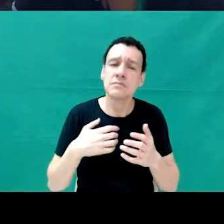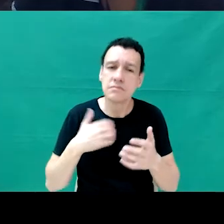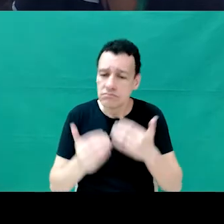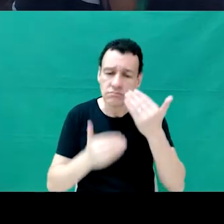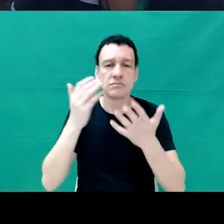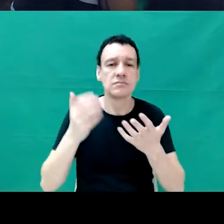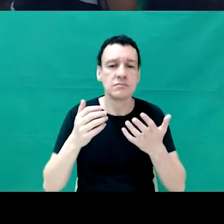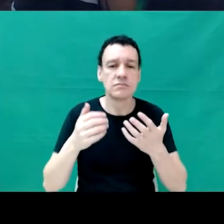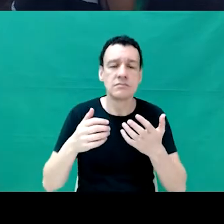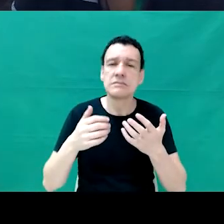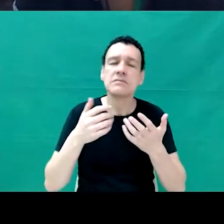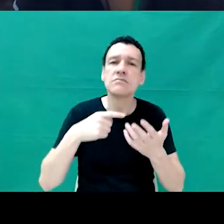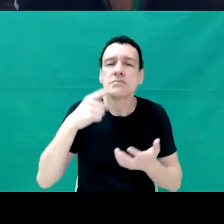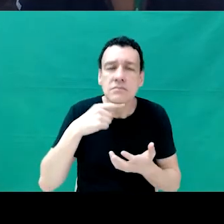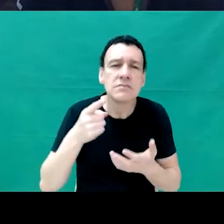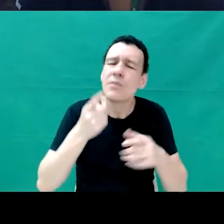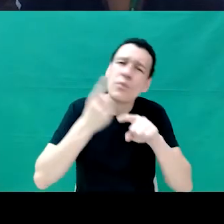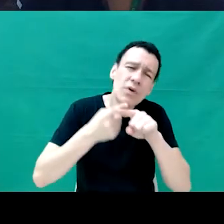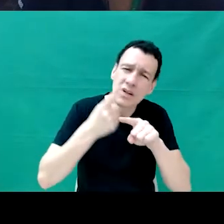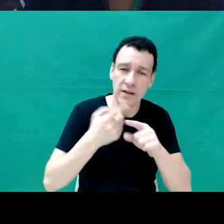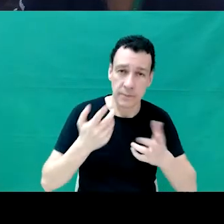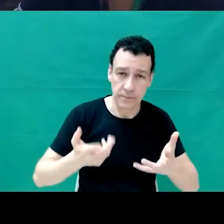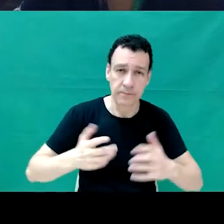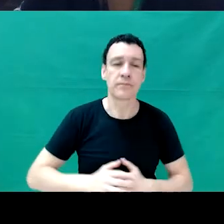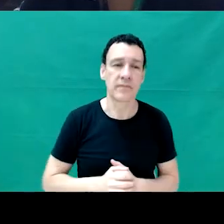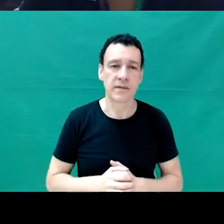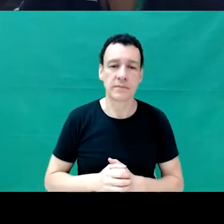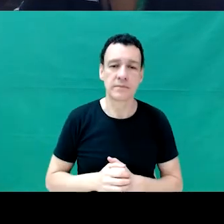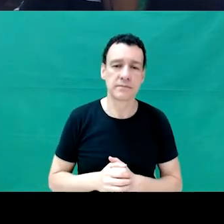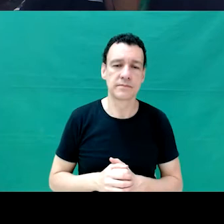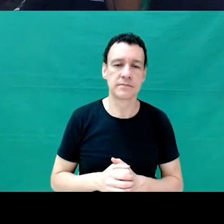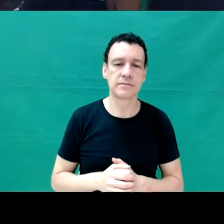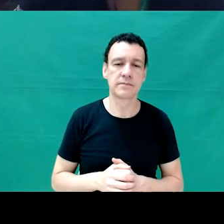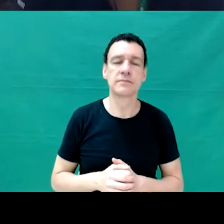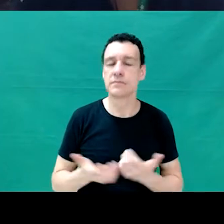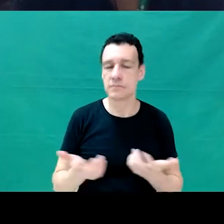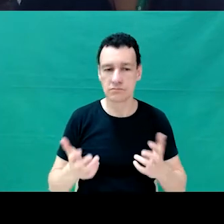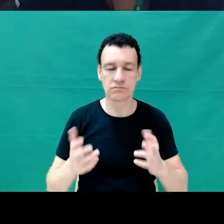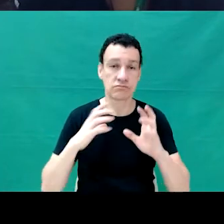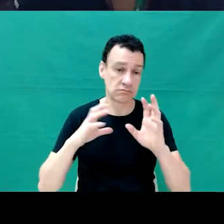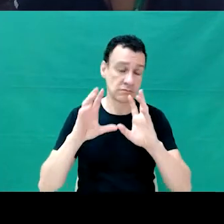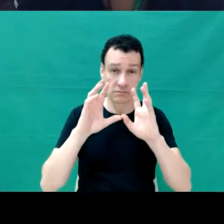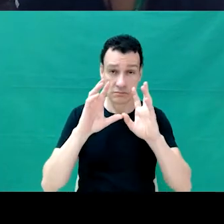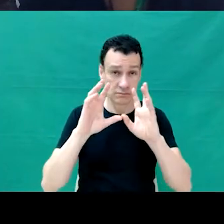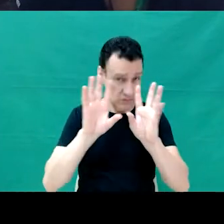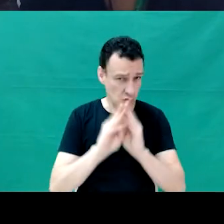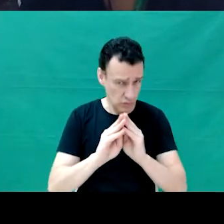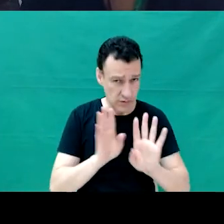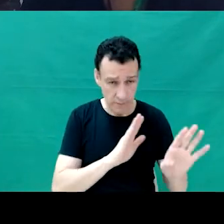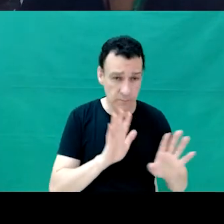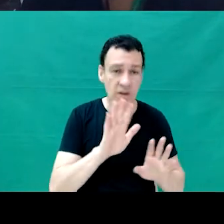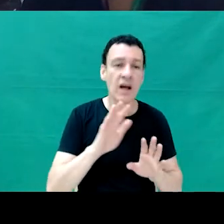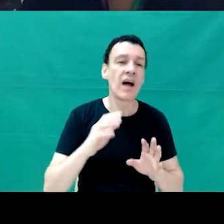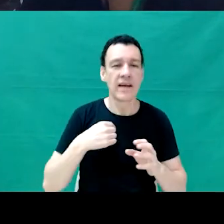meu network para isso? Isso é um resuminho, assim, da teoria, e aí eu trouxe algumas